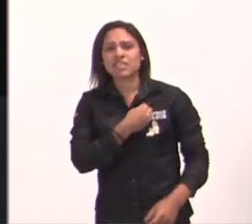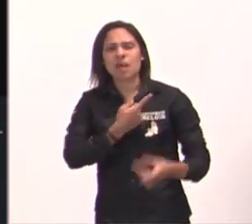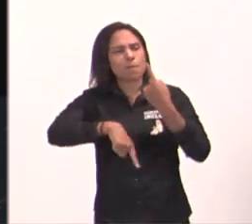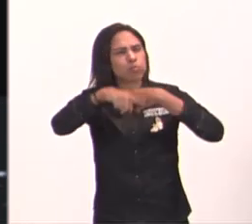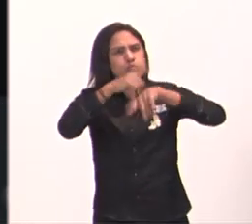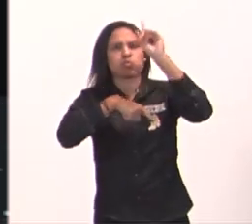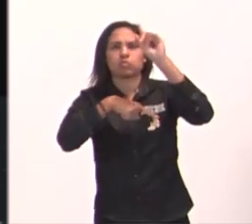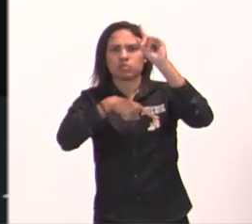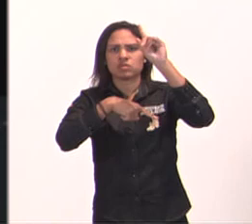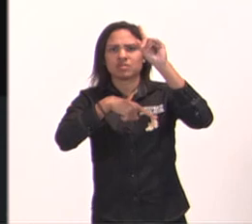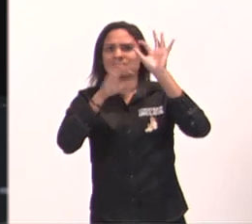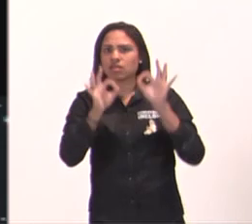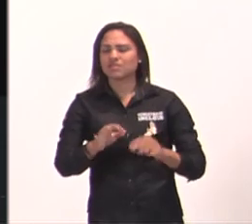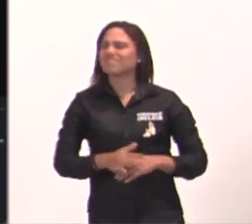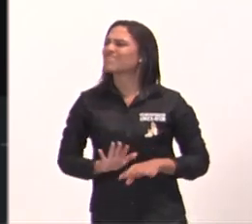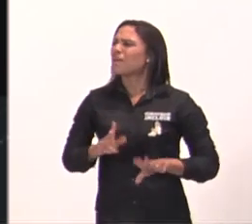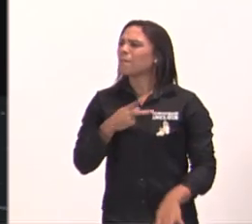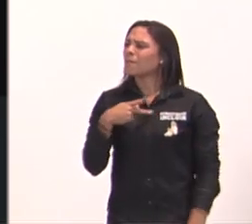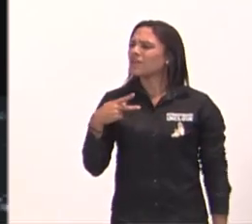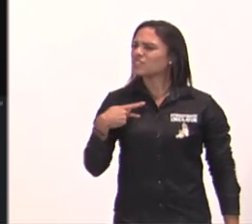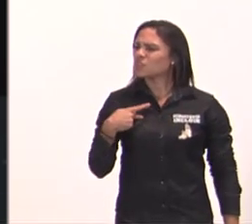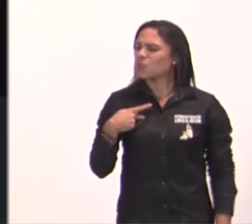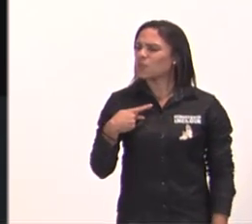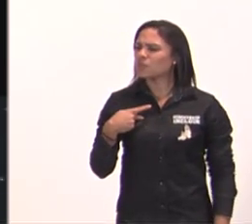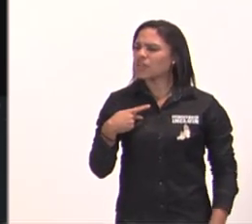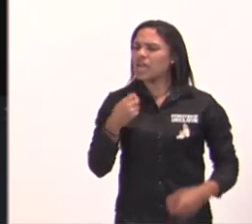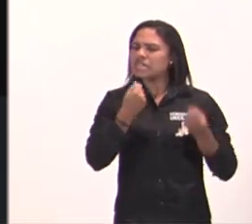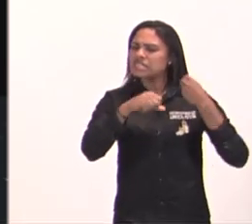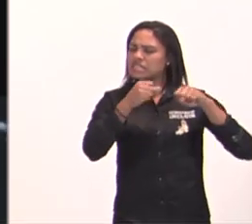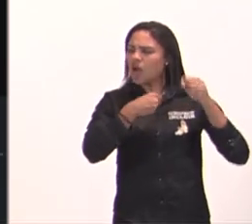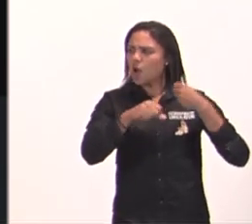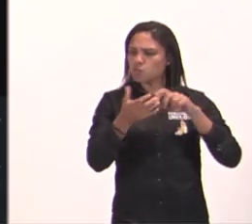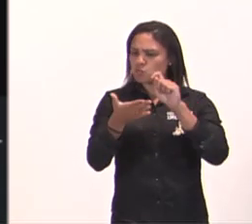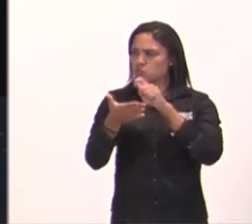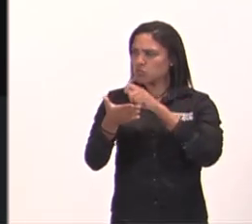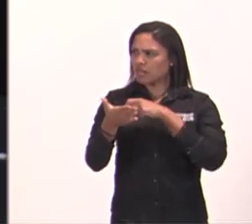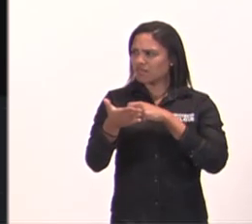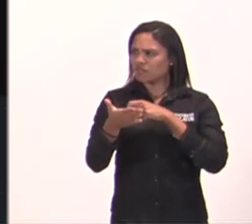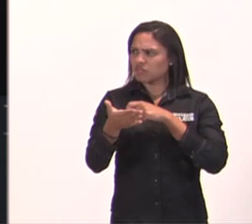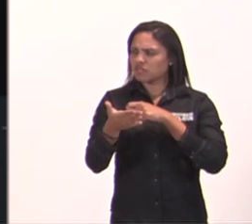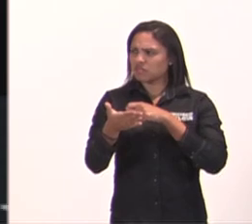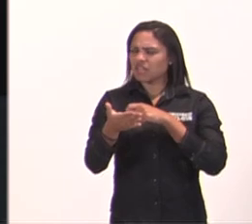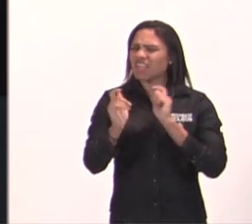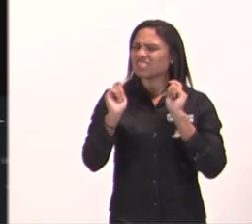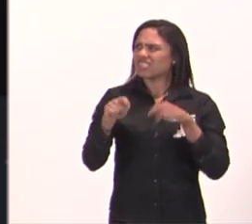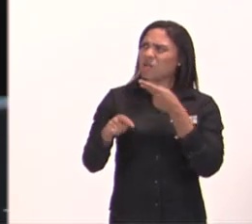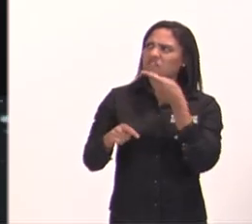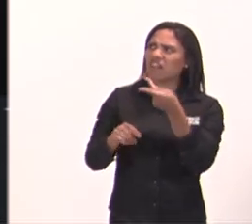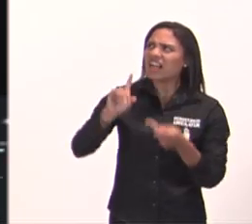pastor, podemos dizer que o auxílio que o salmista sente é sempre presente, por quê?